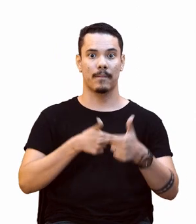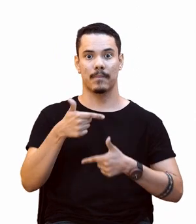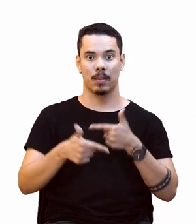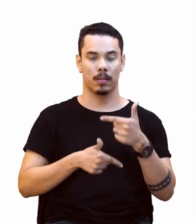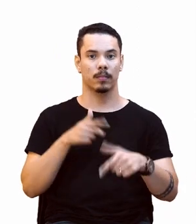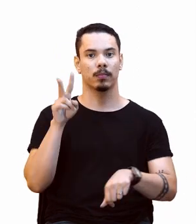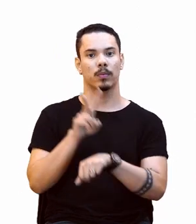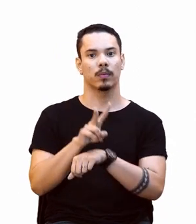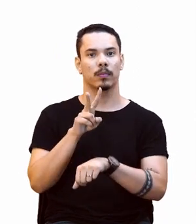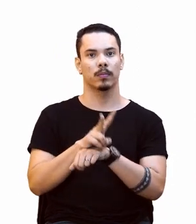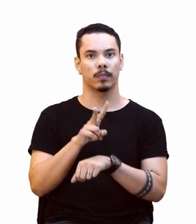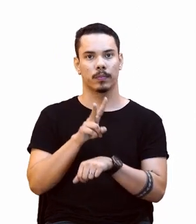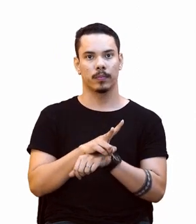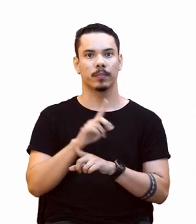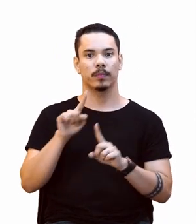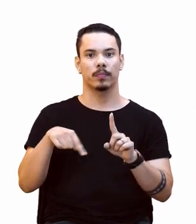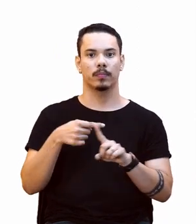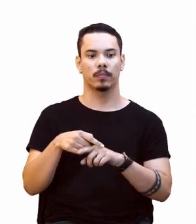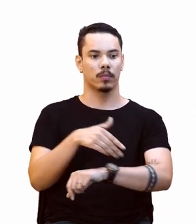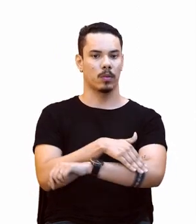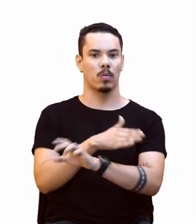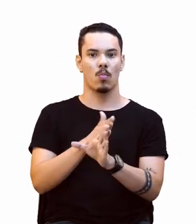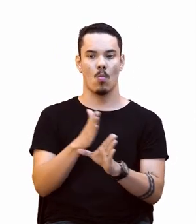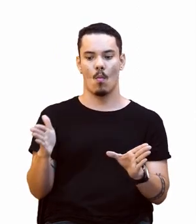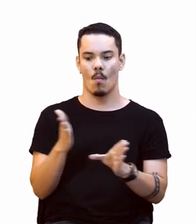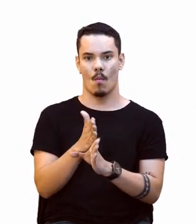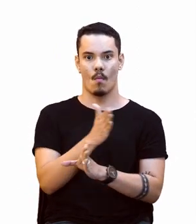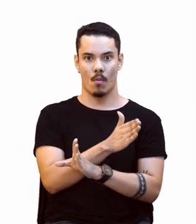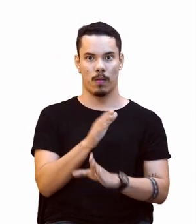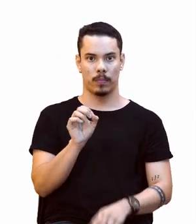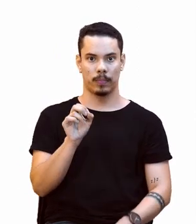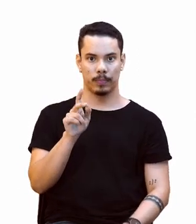de conservação. Então, tem um corredor que separa. Ok?